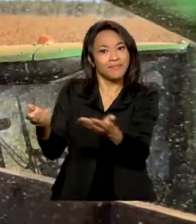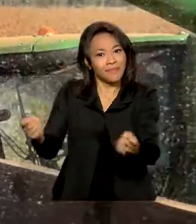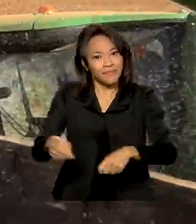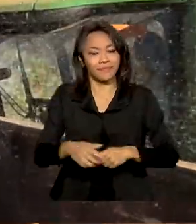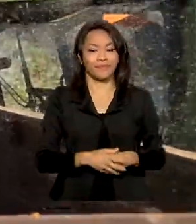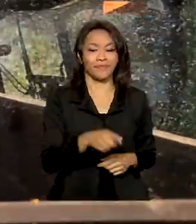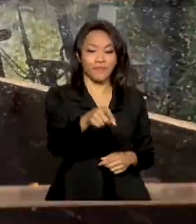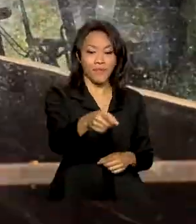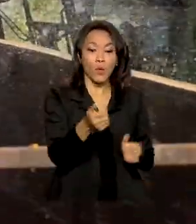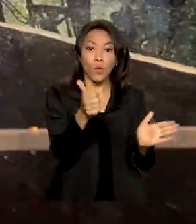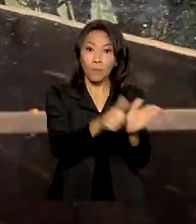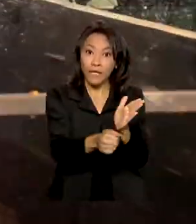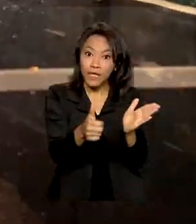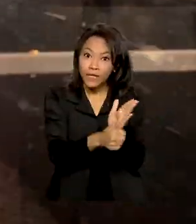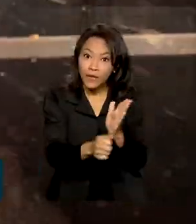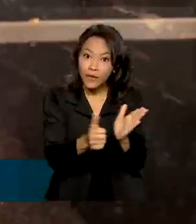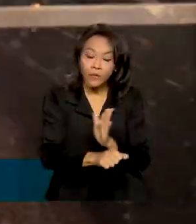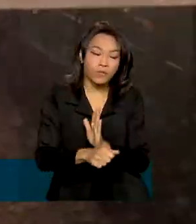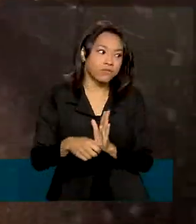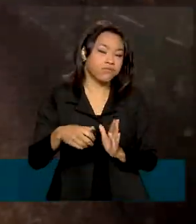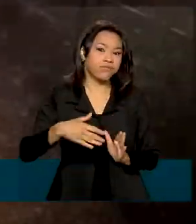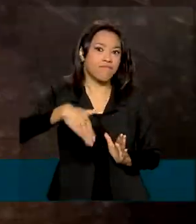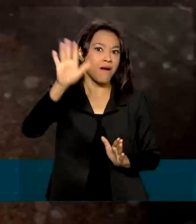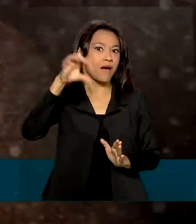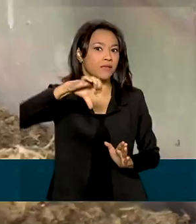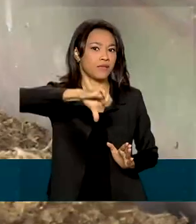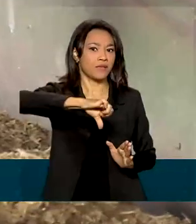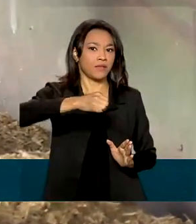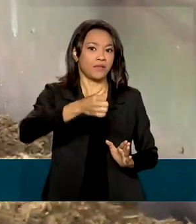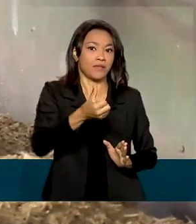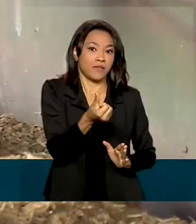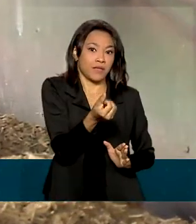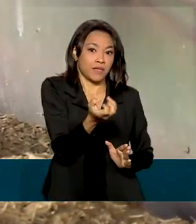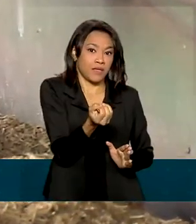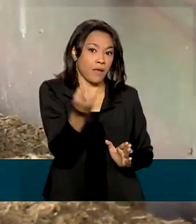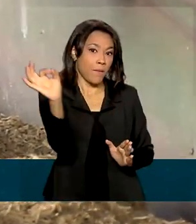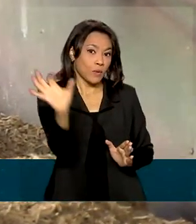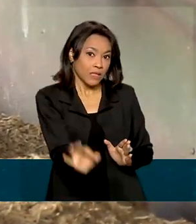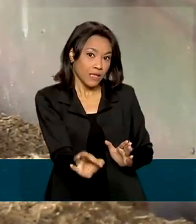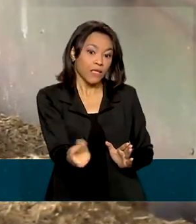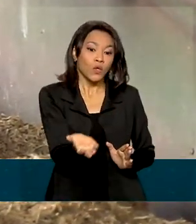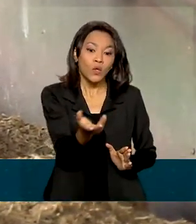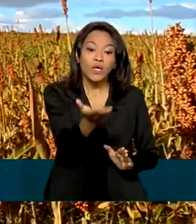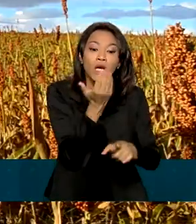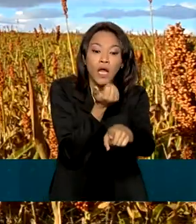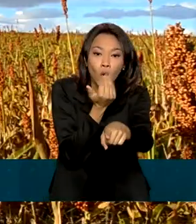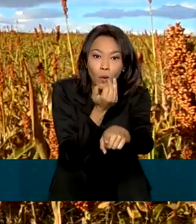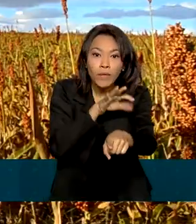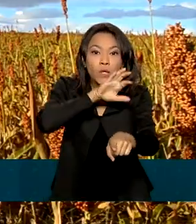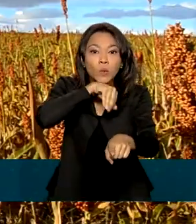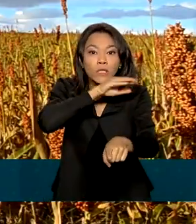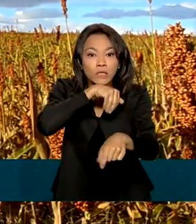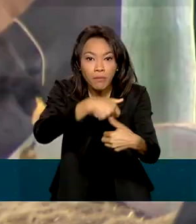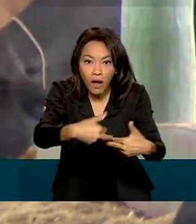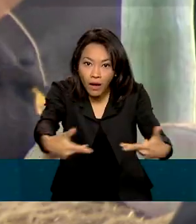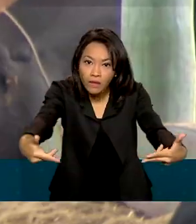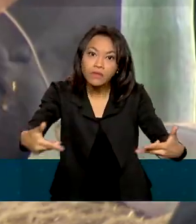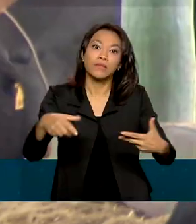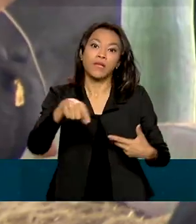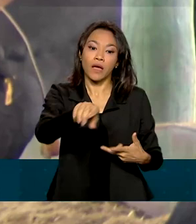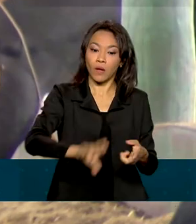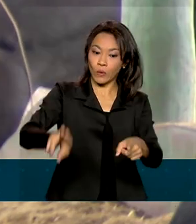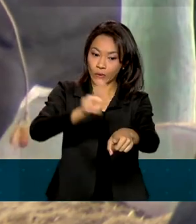O milho representa mais de 60% do componente da dieta animal. Ele é utilizado na